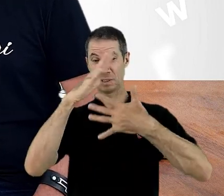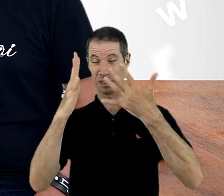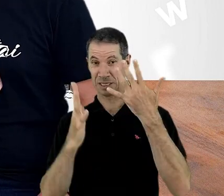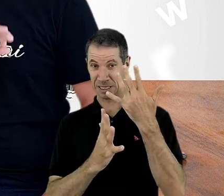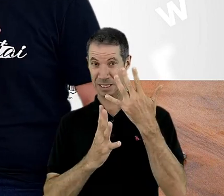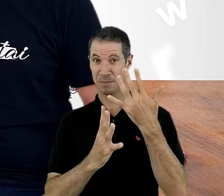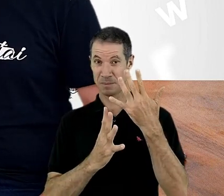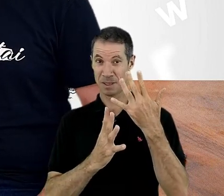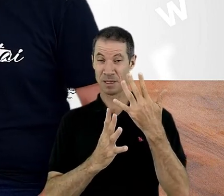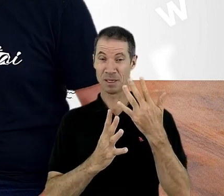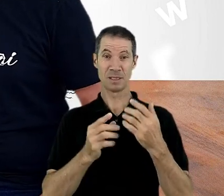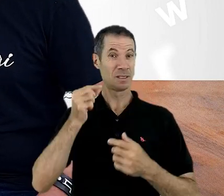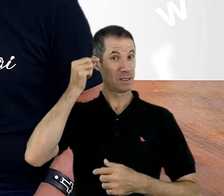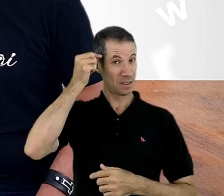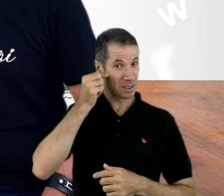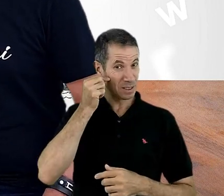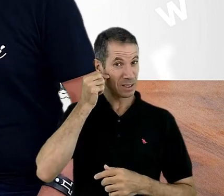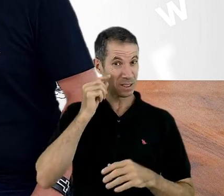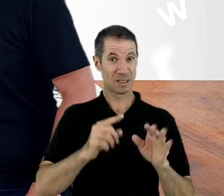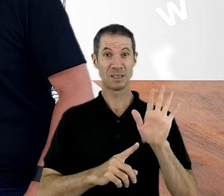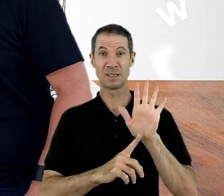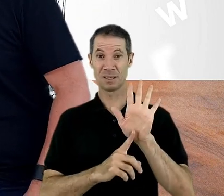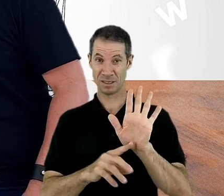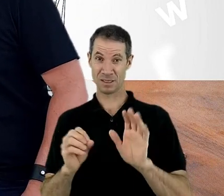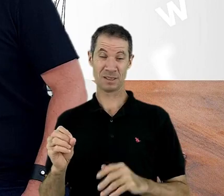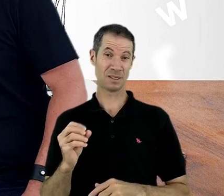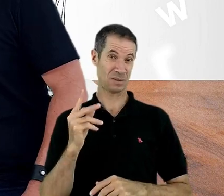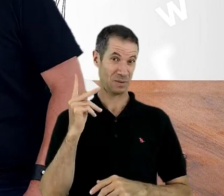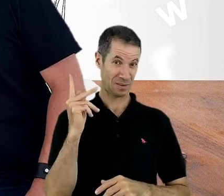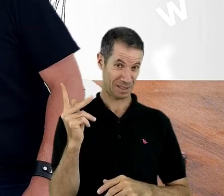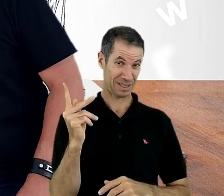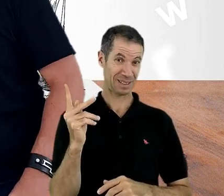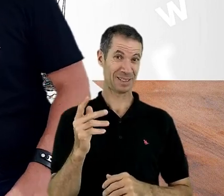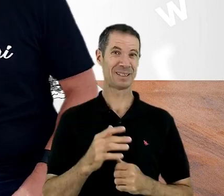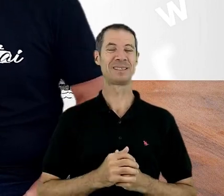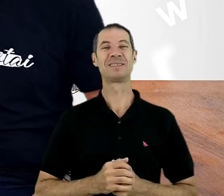Monsanto vai estar de plantão para vocês, ok? Já estou comprometendo você aqui.